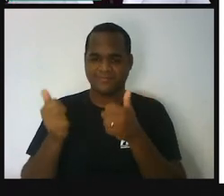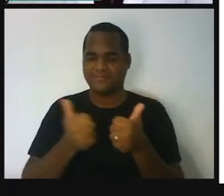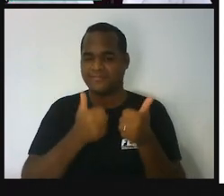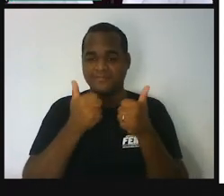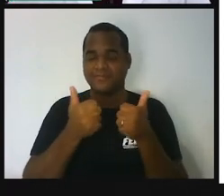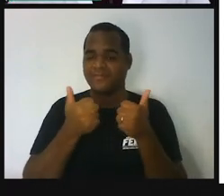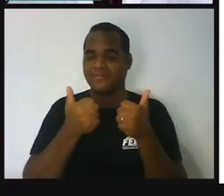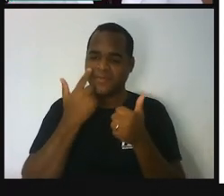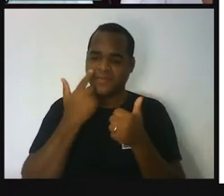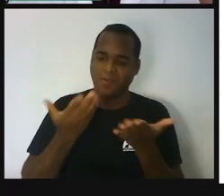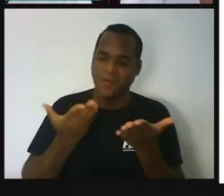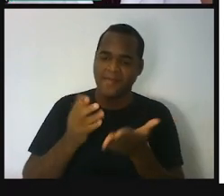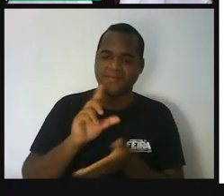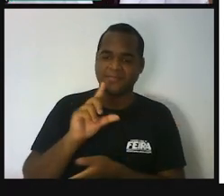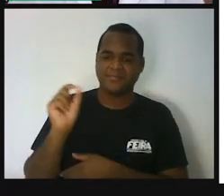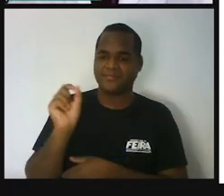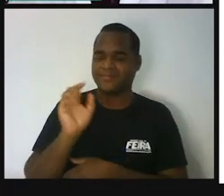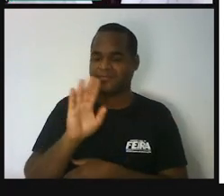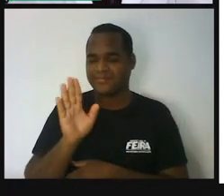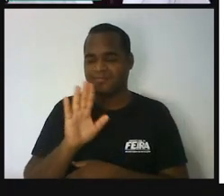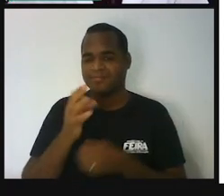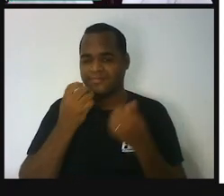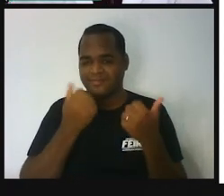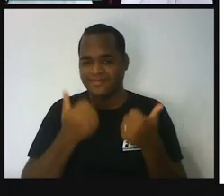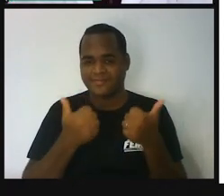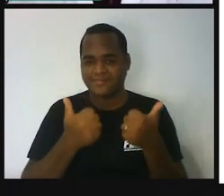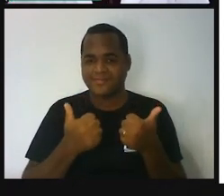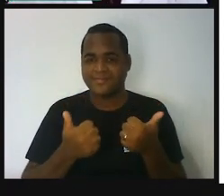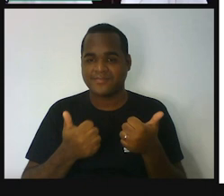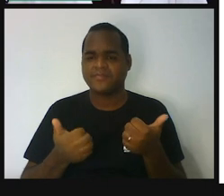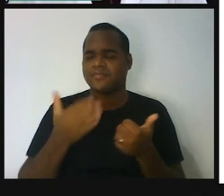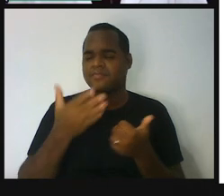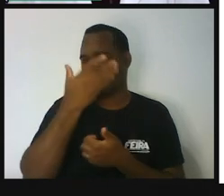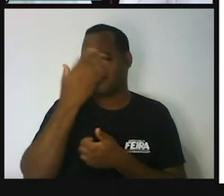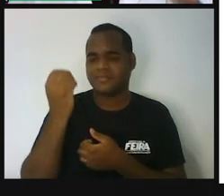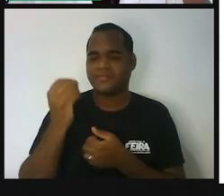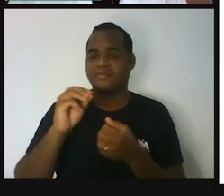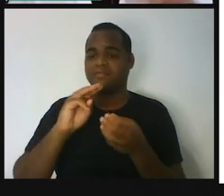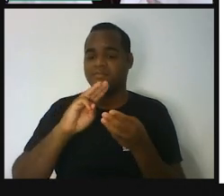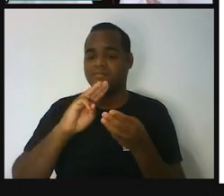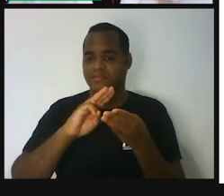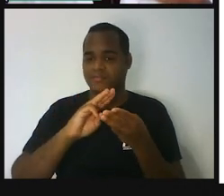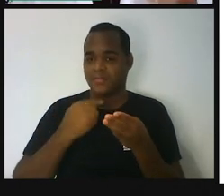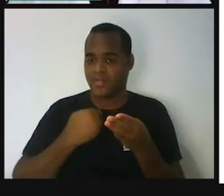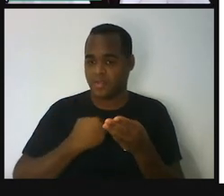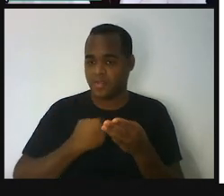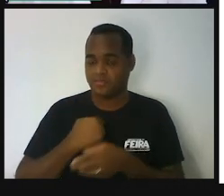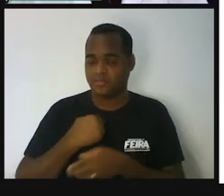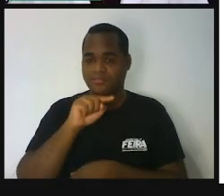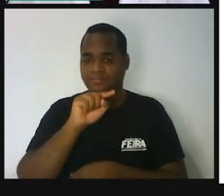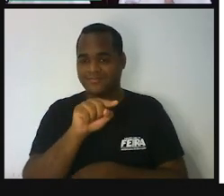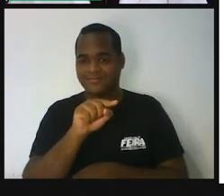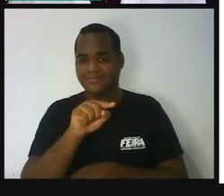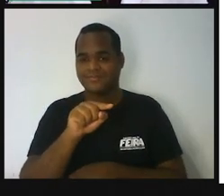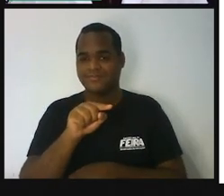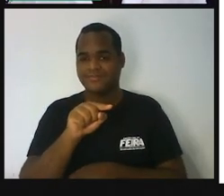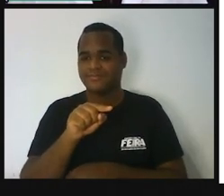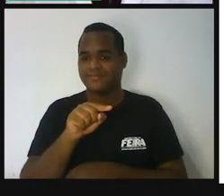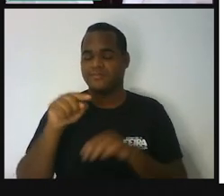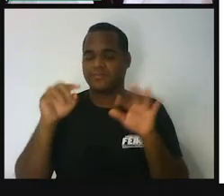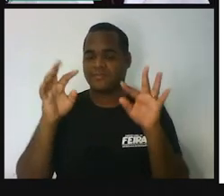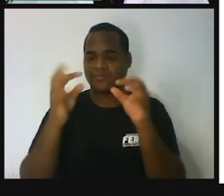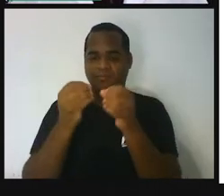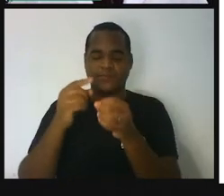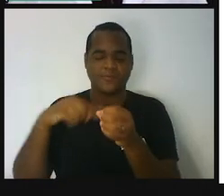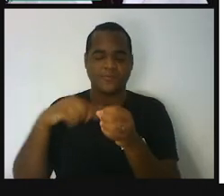eu vou me despedindo dessa aula. Até a próxima. Não esquece que eu e você e todos